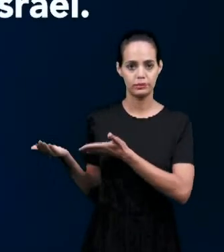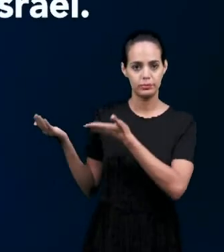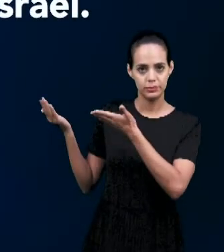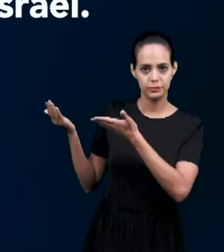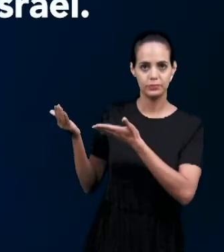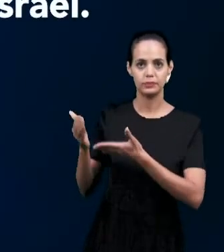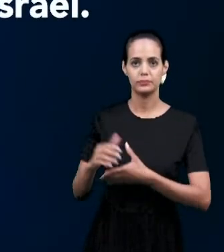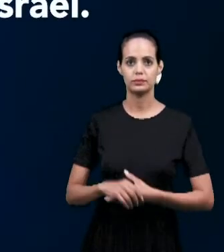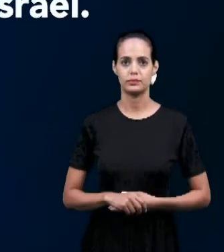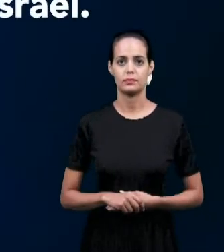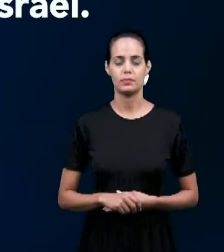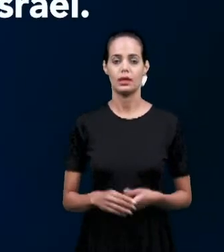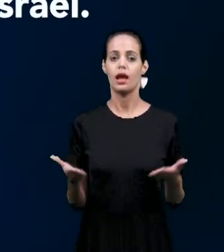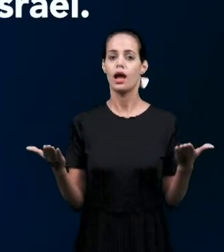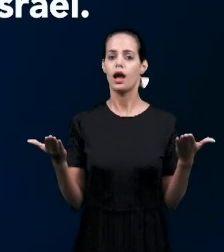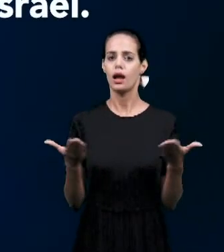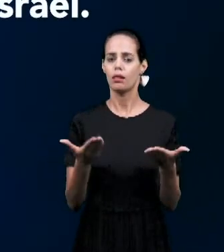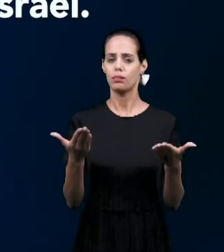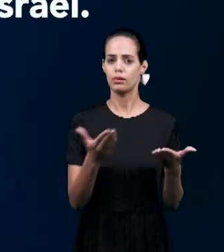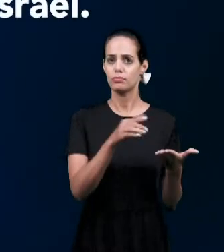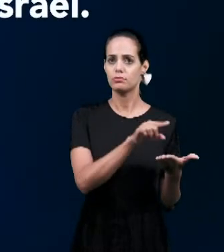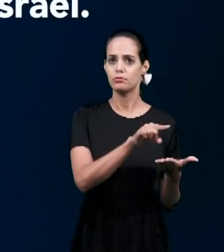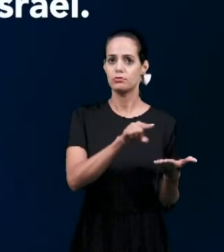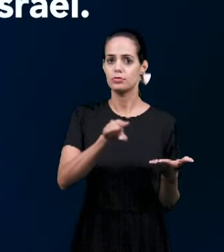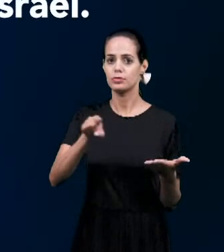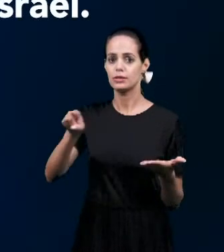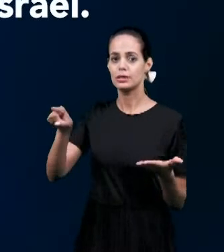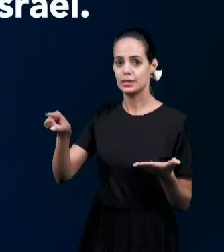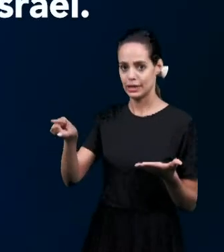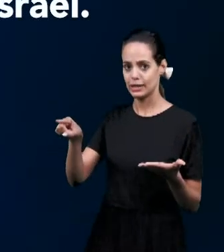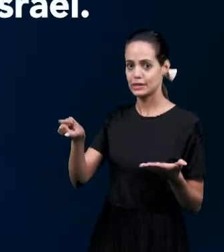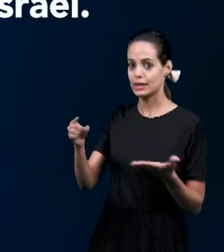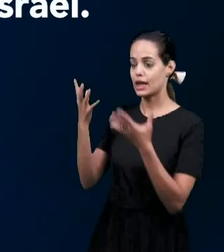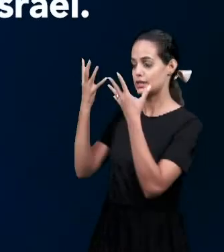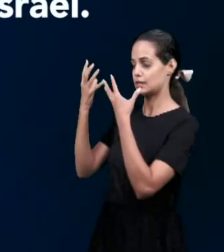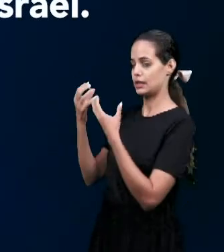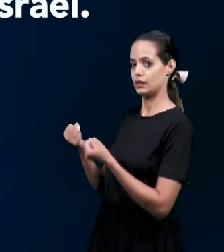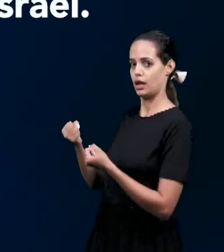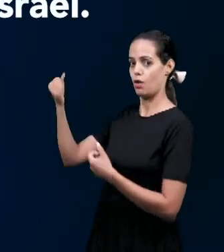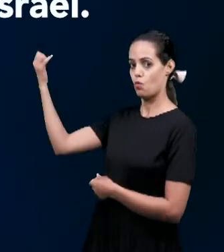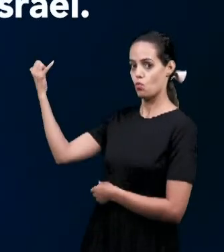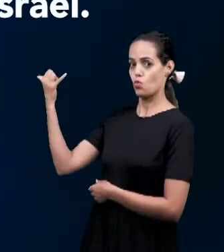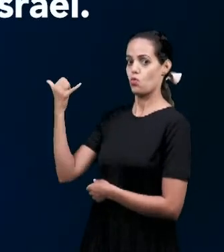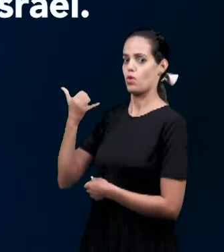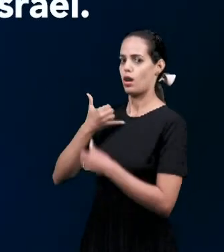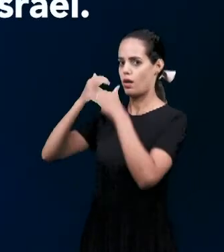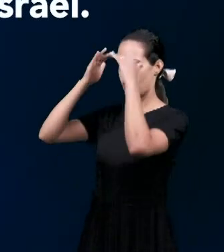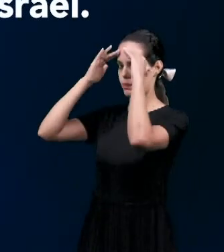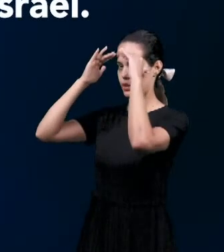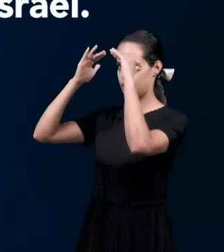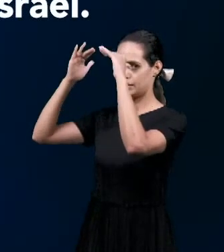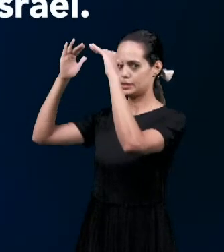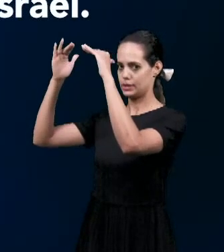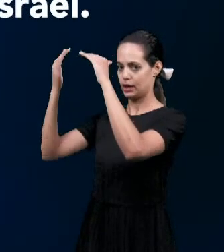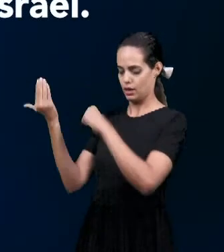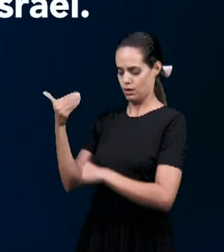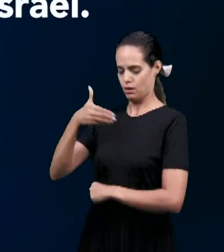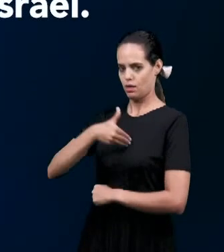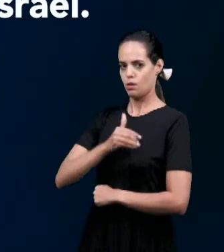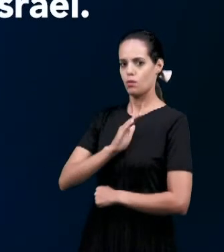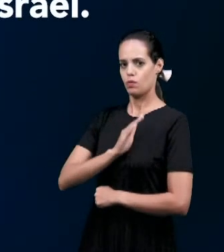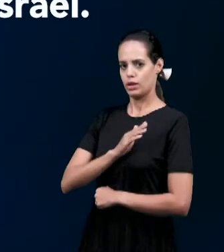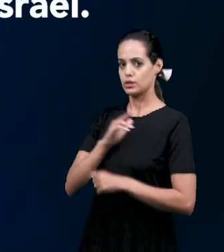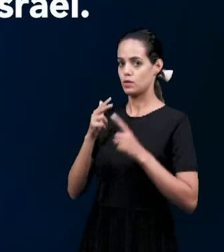pois Se diligentemente ouvides a minha voz E guardades o meu conserto Então